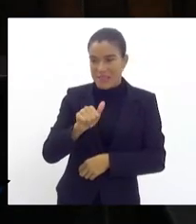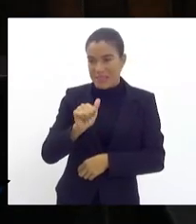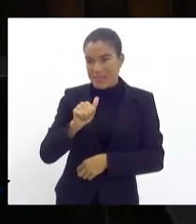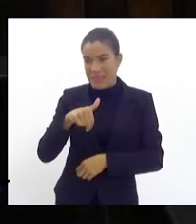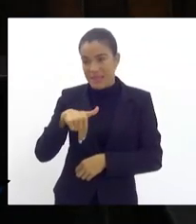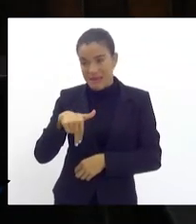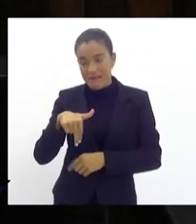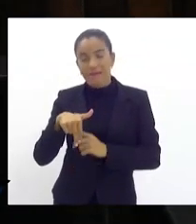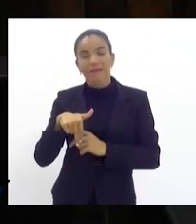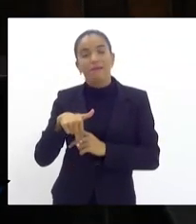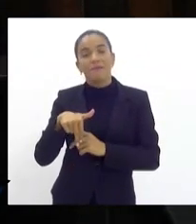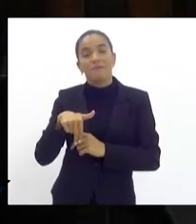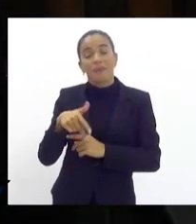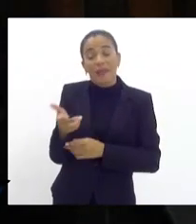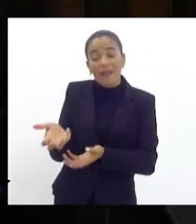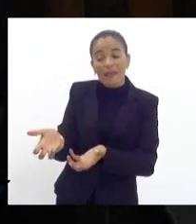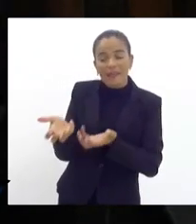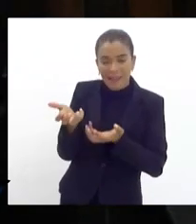o quer.